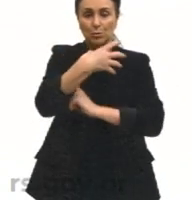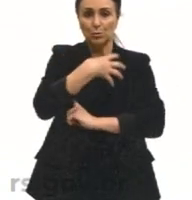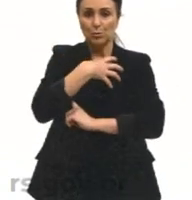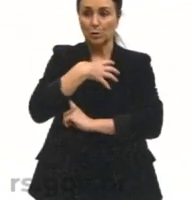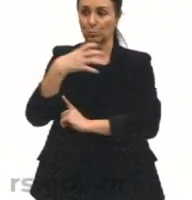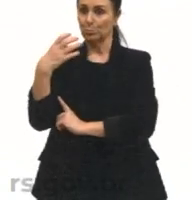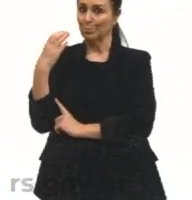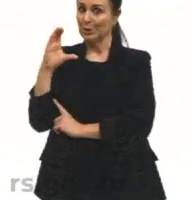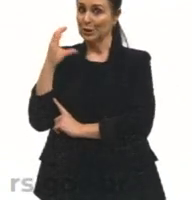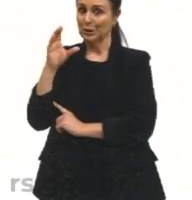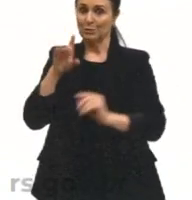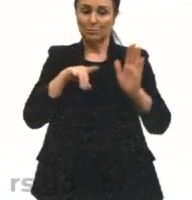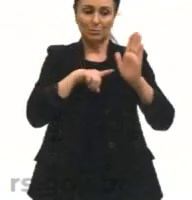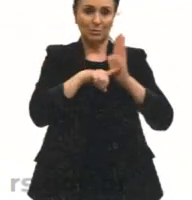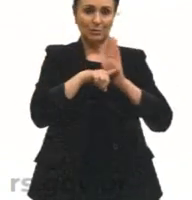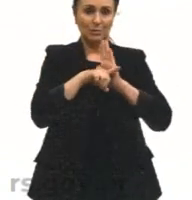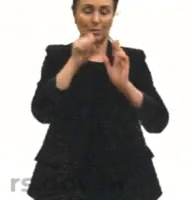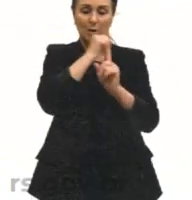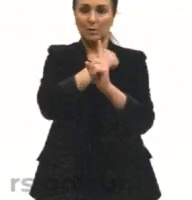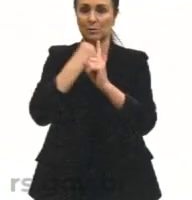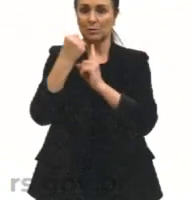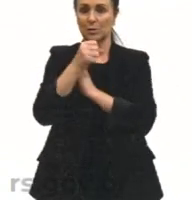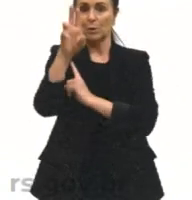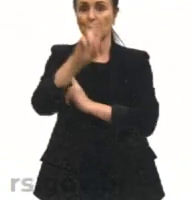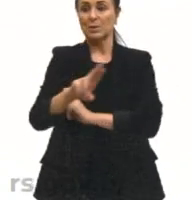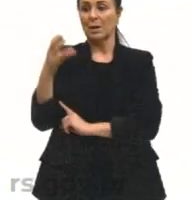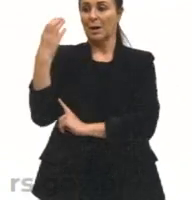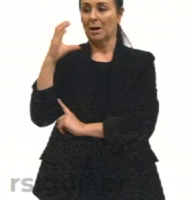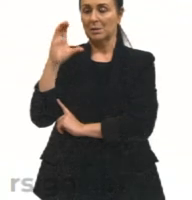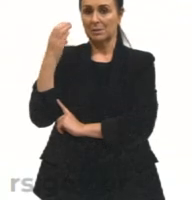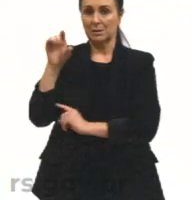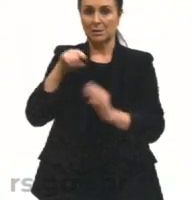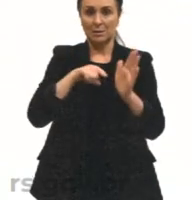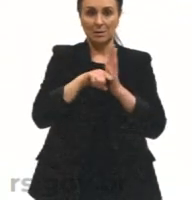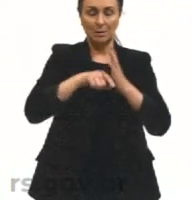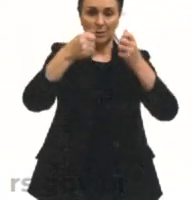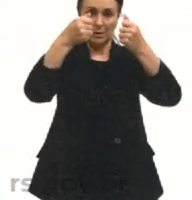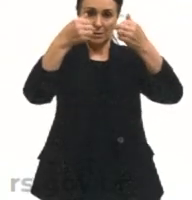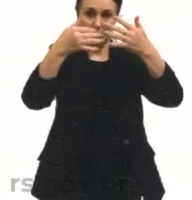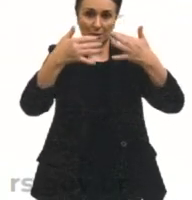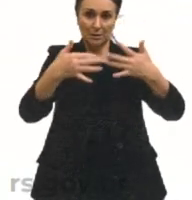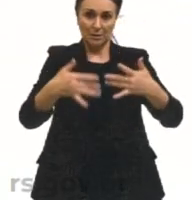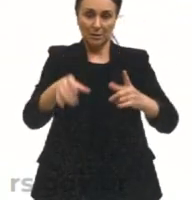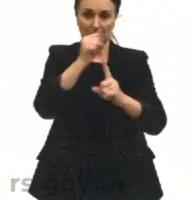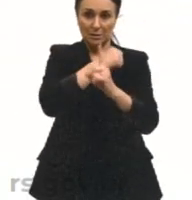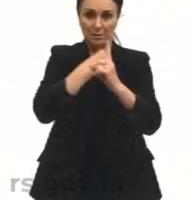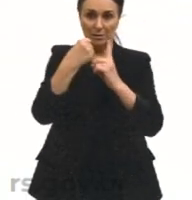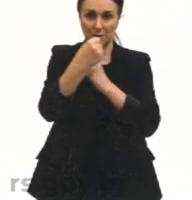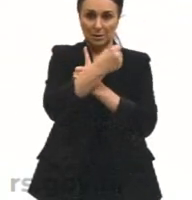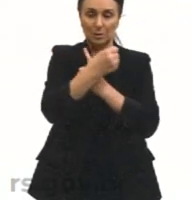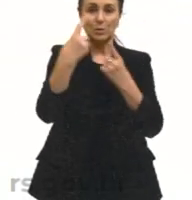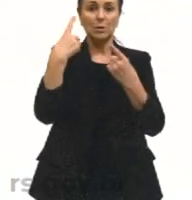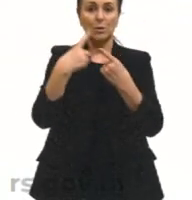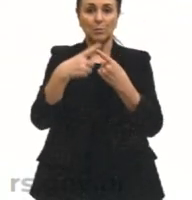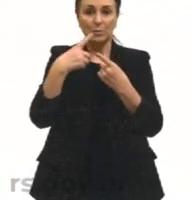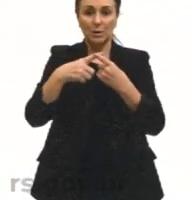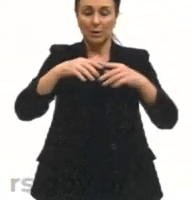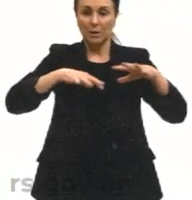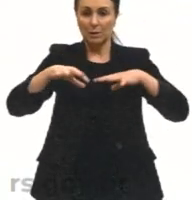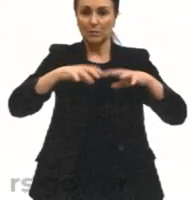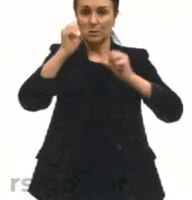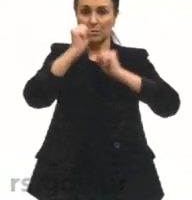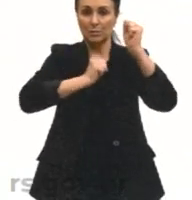científica. Então, a Sociologia vai se utilizar da ciência para explicar a sociedade. porque a partir da Revolução Industrial